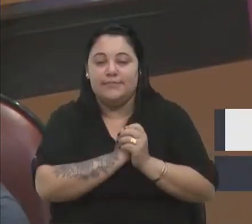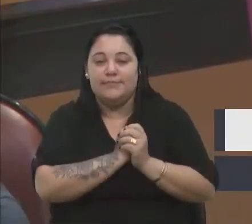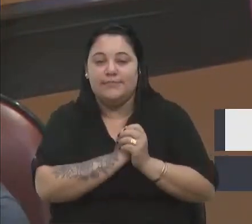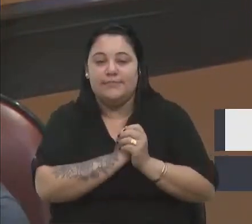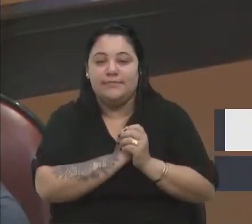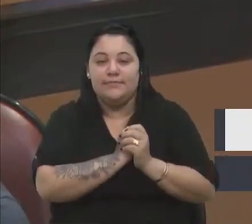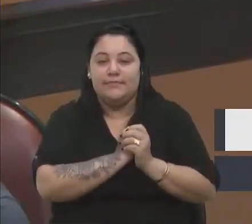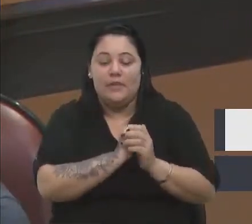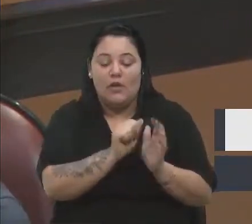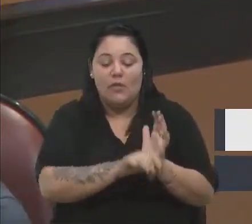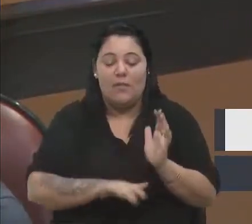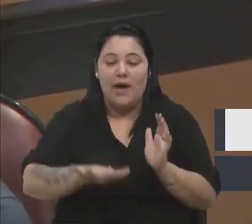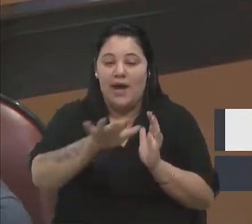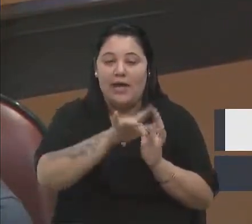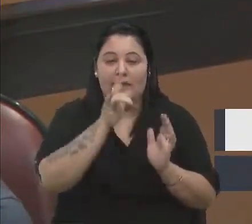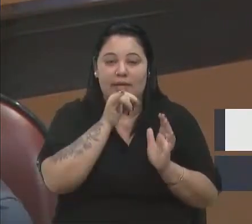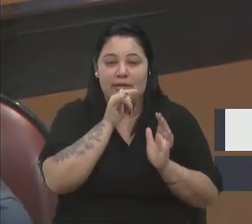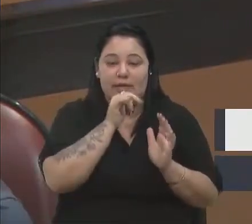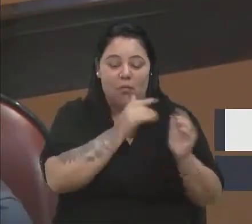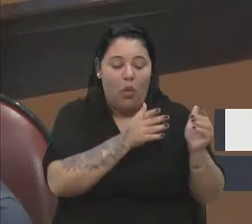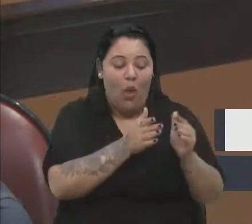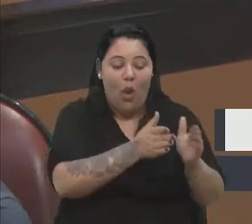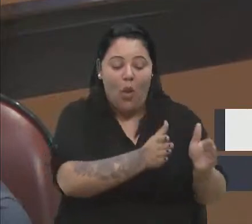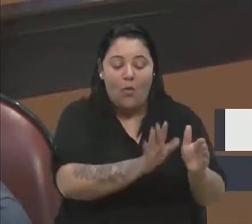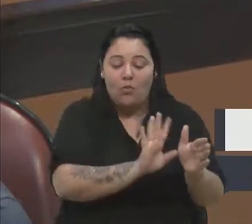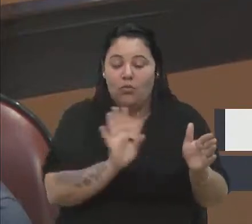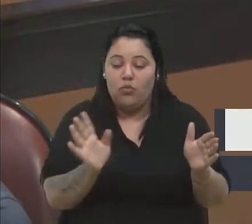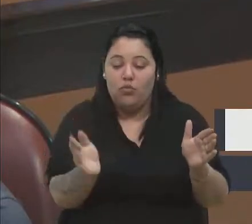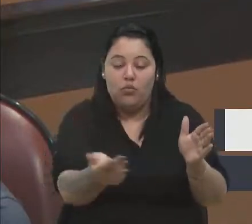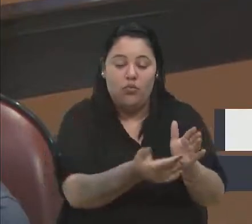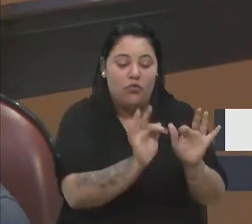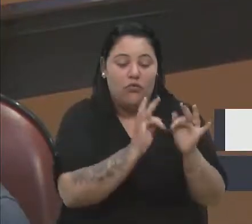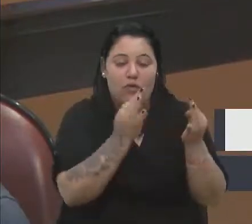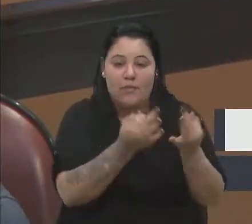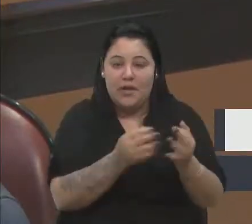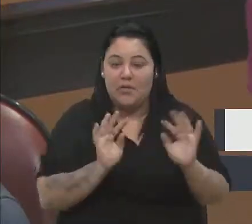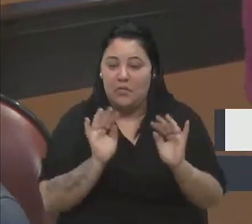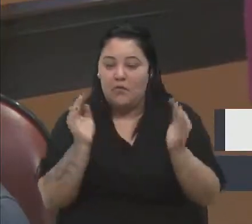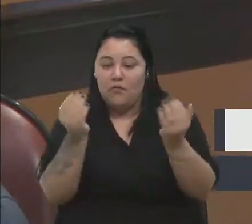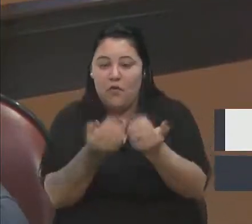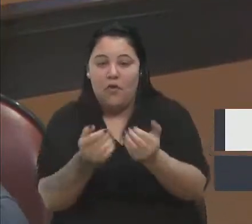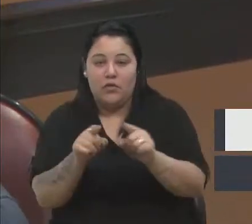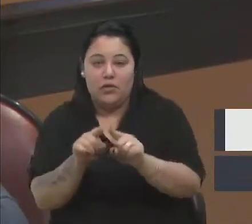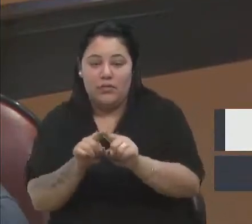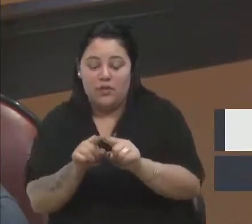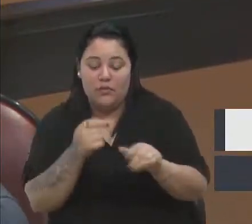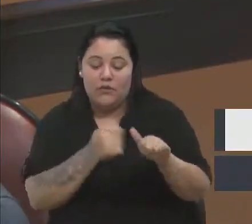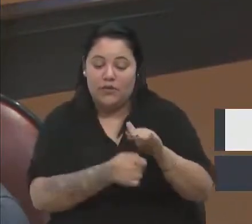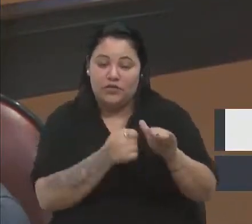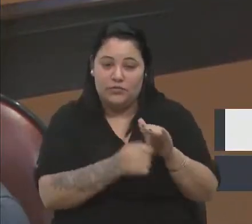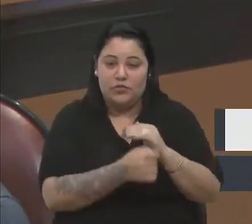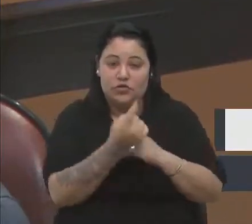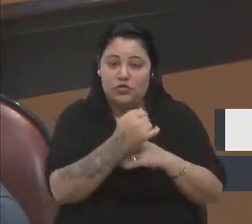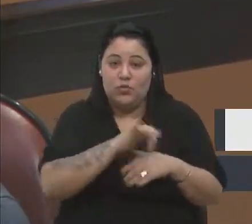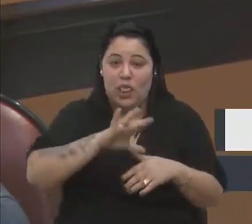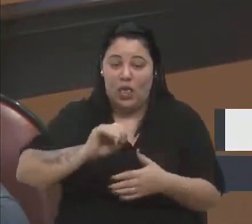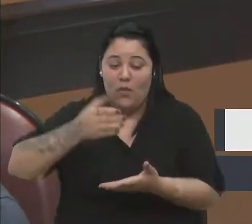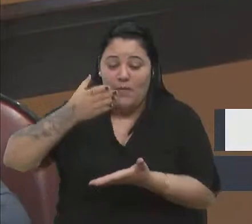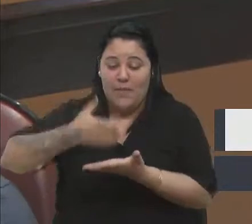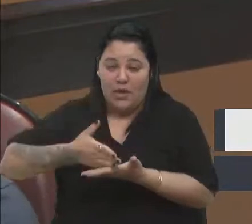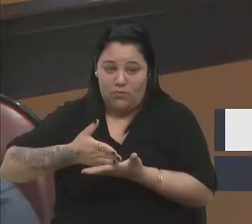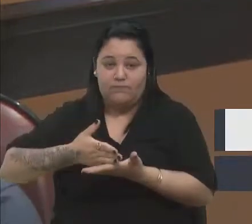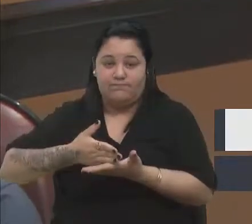com nascente, vertentes, famílias ao redor, um investimento de um milhão e meio